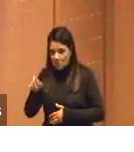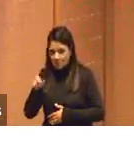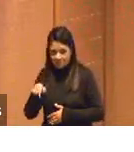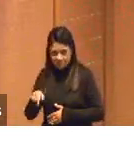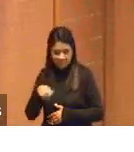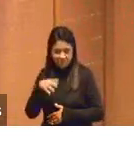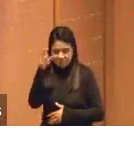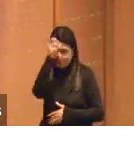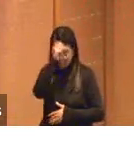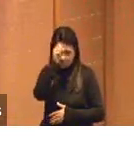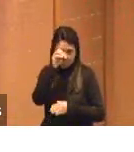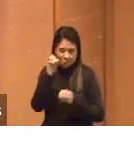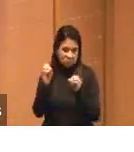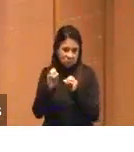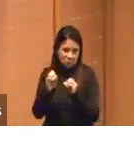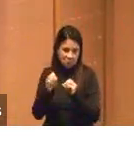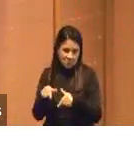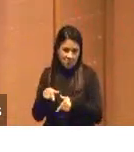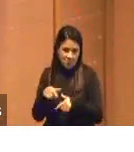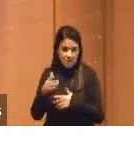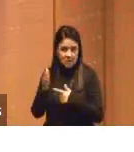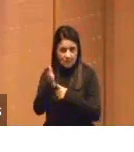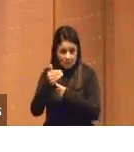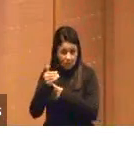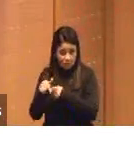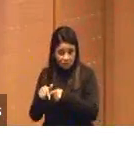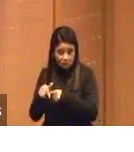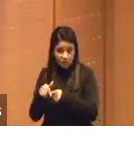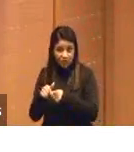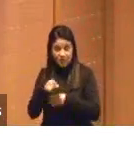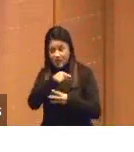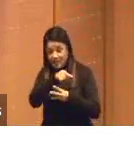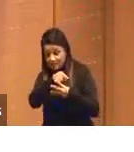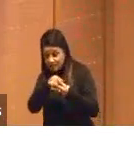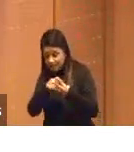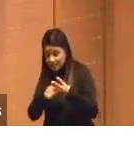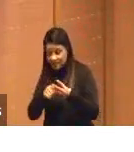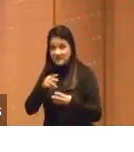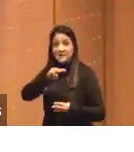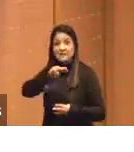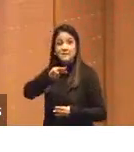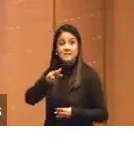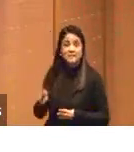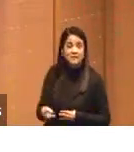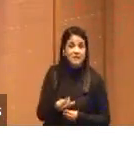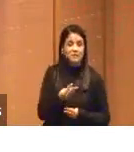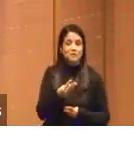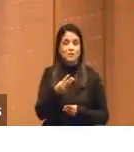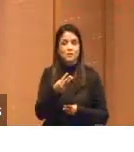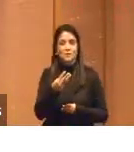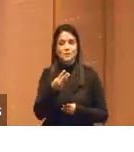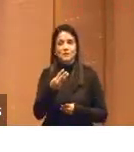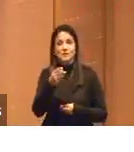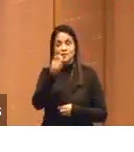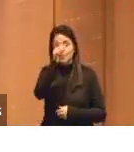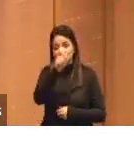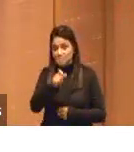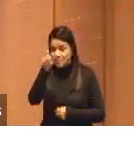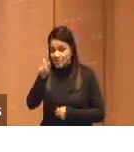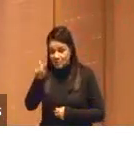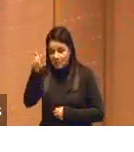essa tecnologia. Todas as outras 3 milhões e meio de pessoas que fizeram essa prova